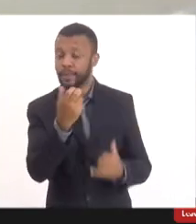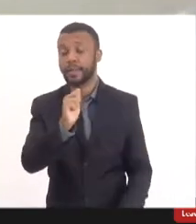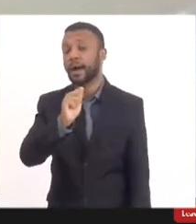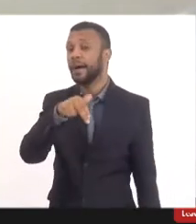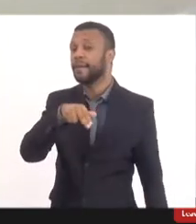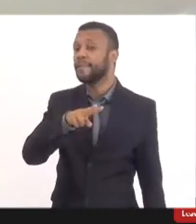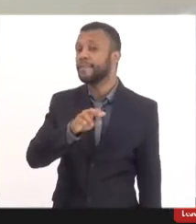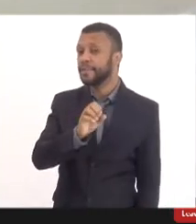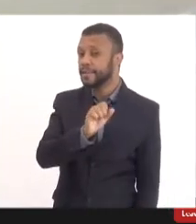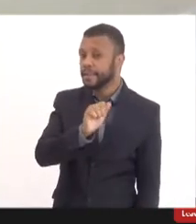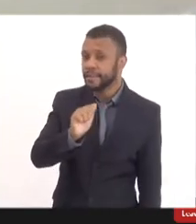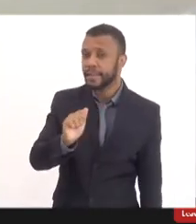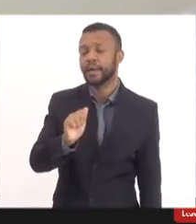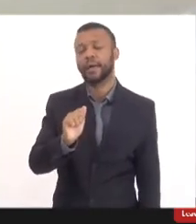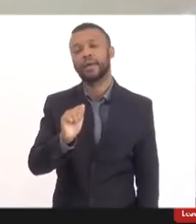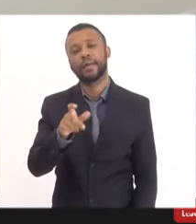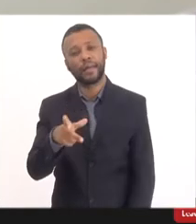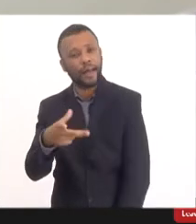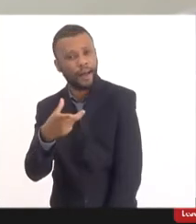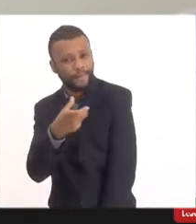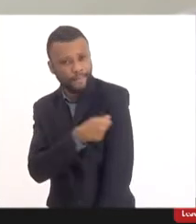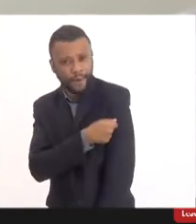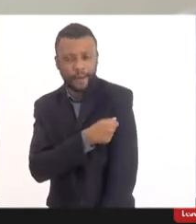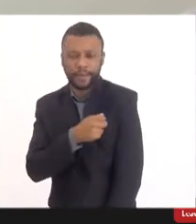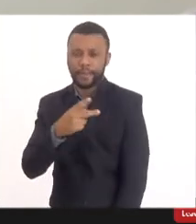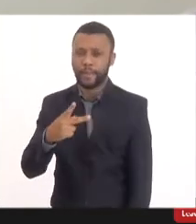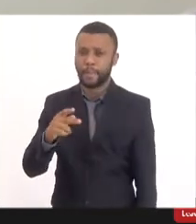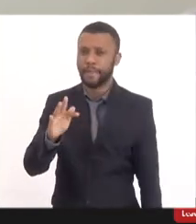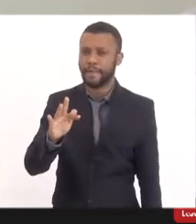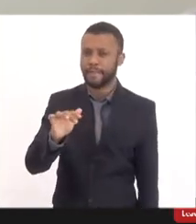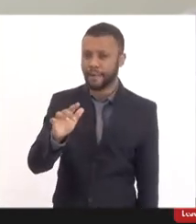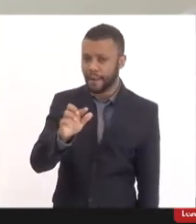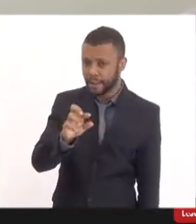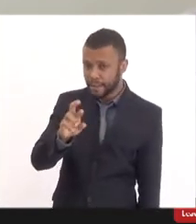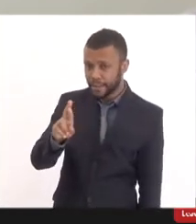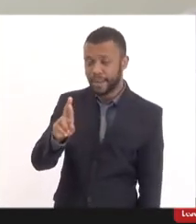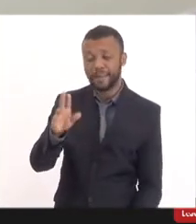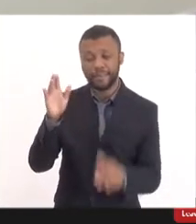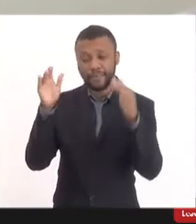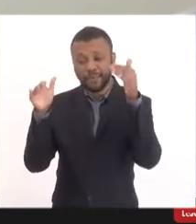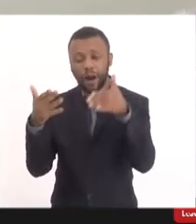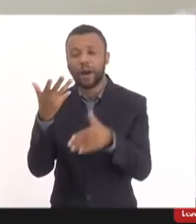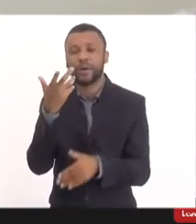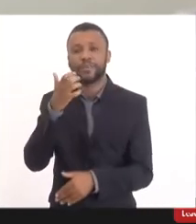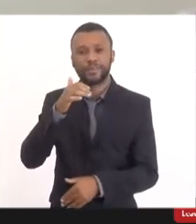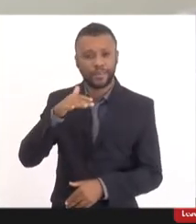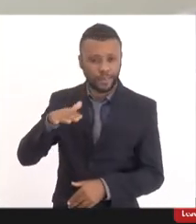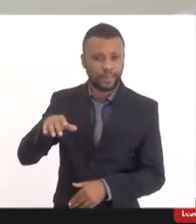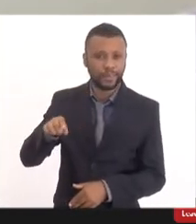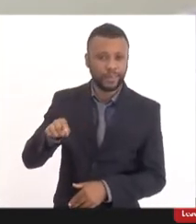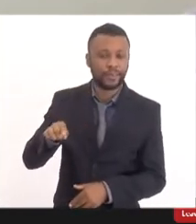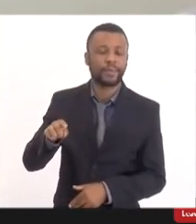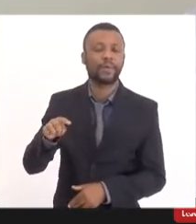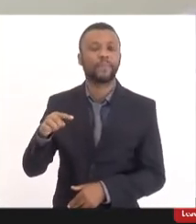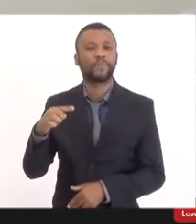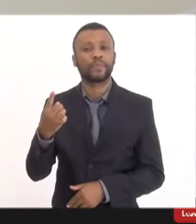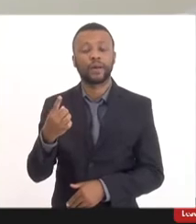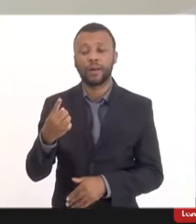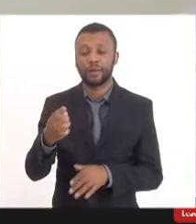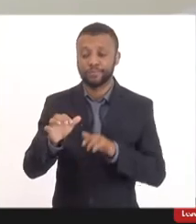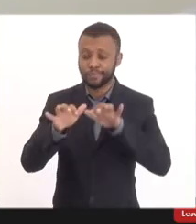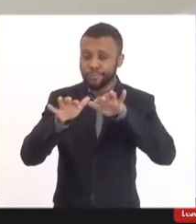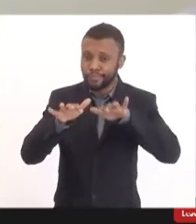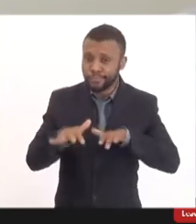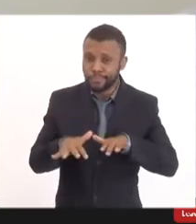uso da vacina Pfizer-Pediátrica, como a doutora Kimi citou na apresentação dela, foi emitida uma nota, essa